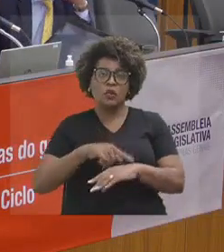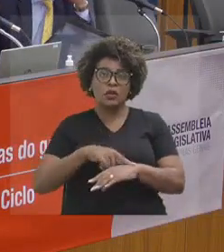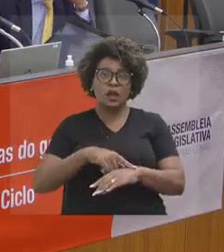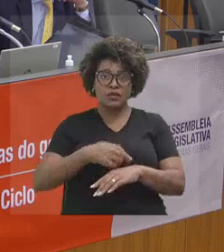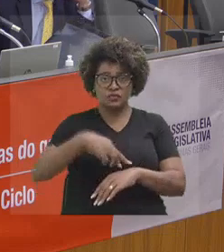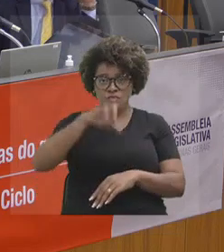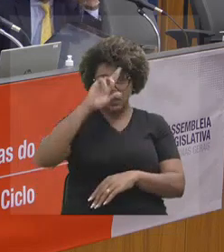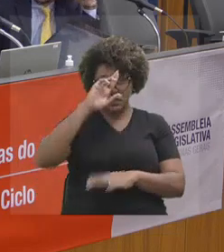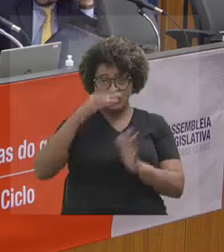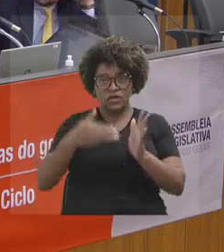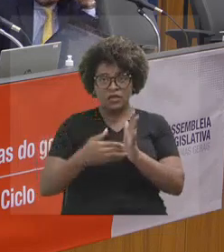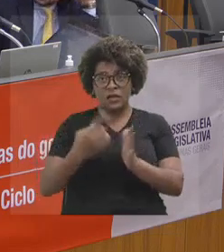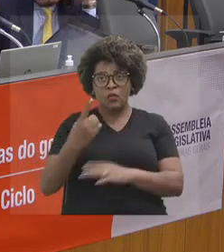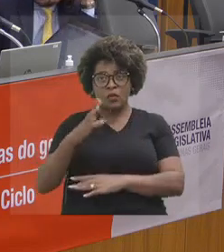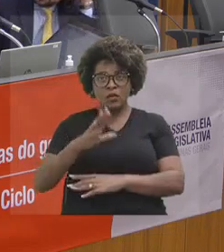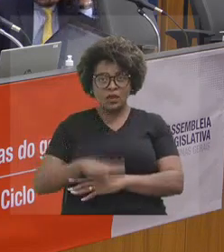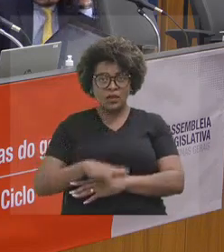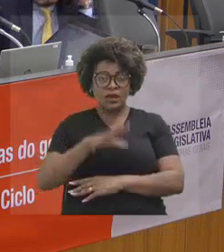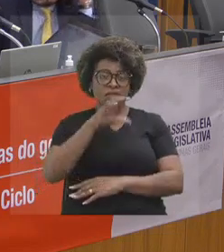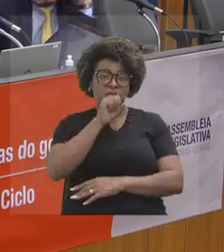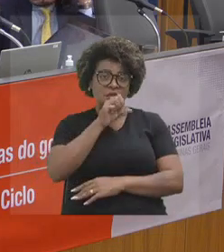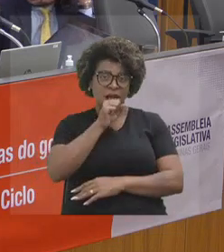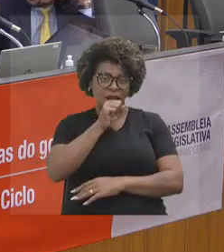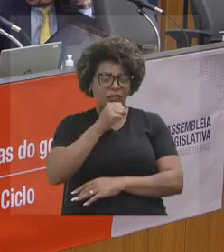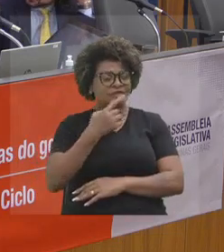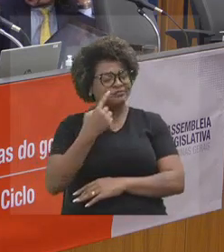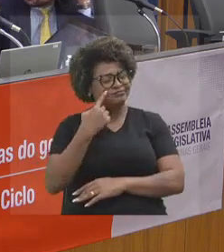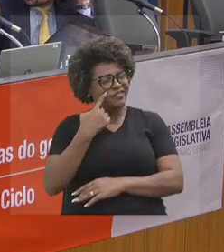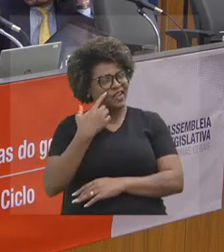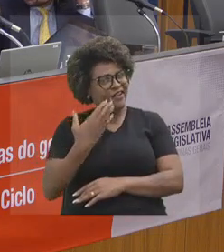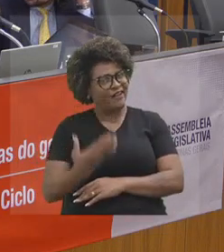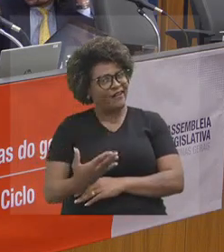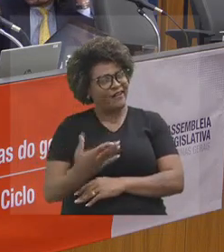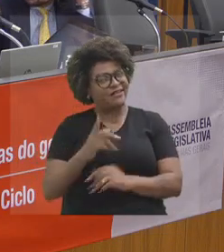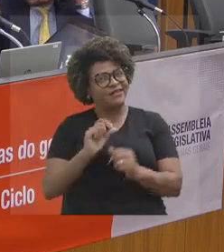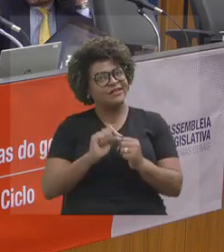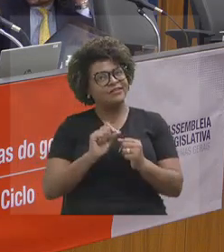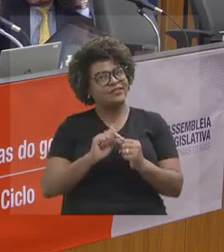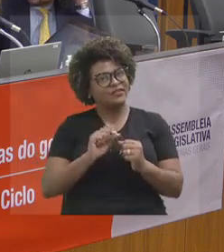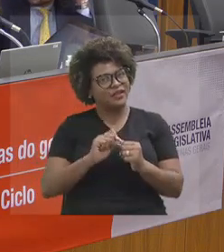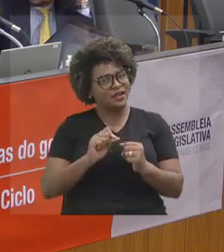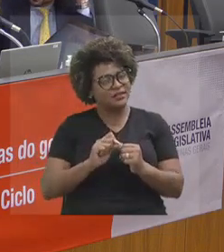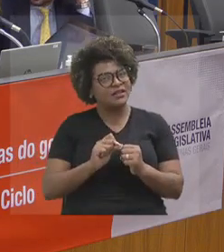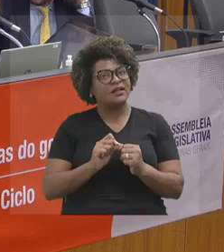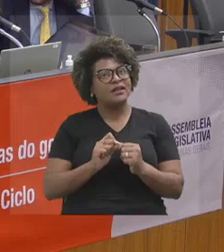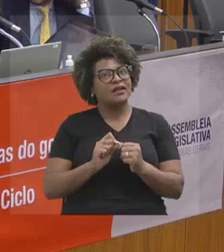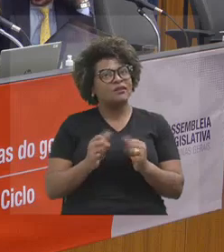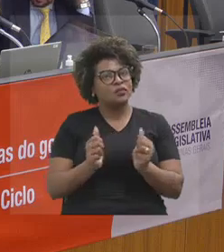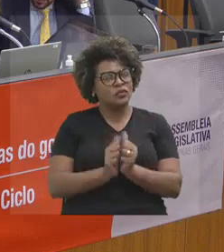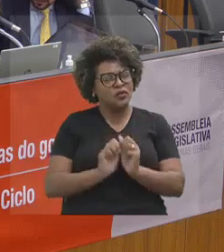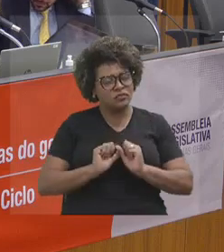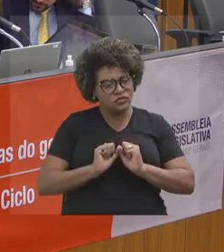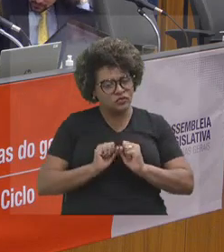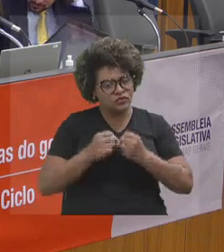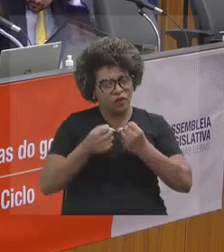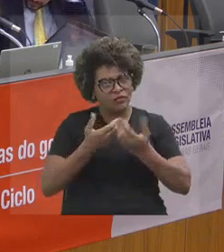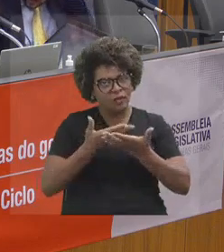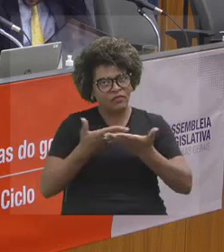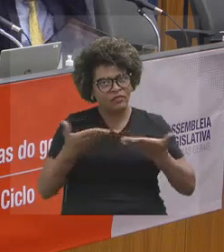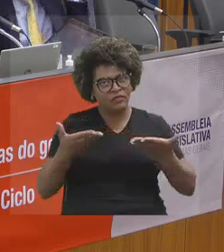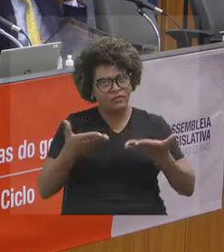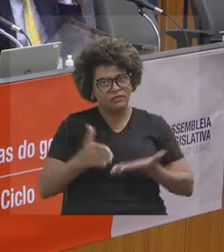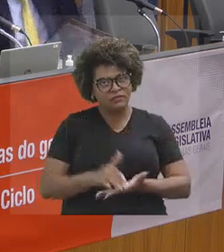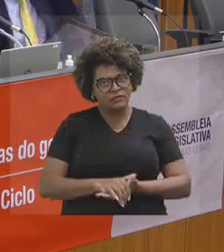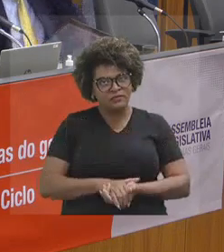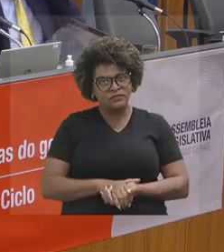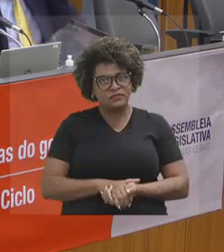sábados. Por favor, acompanhem. Está sendo feito aí com muita labuta, muito afim pela equipe.